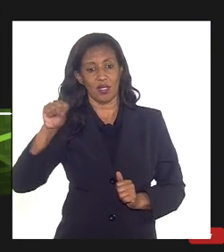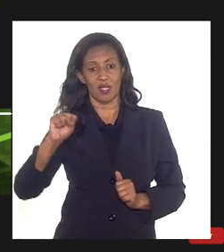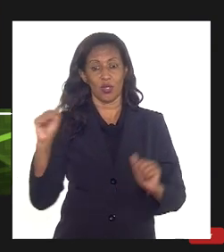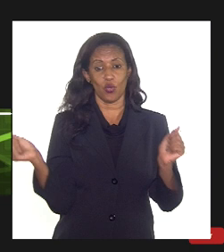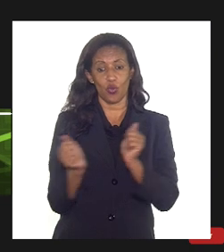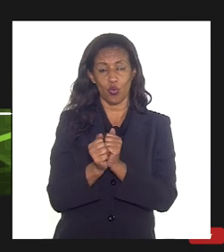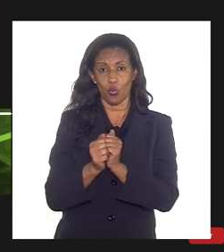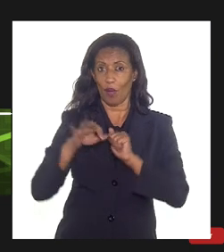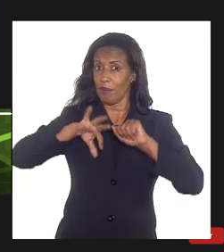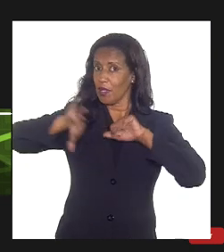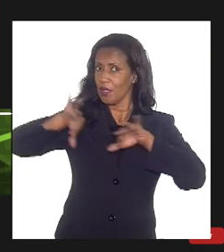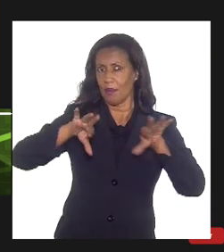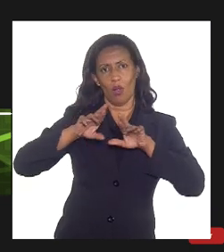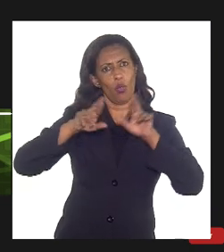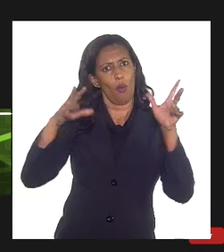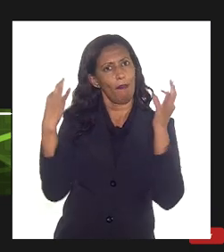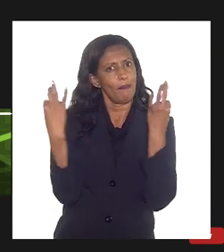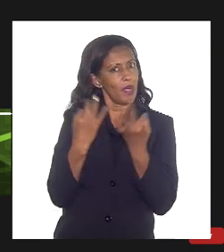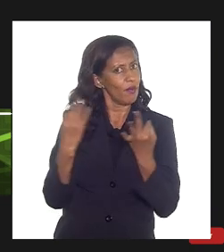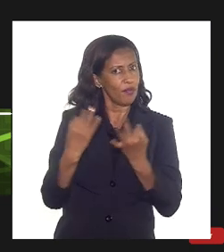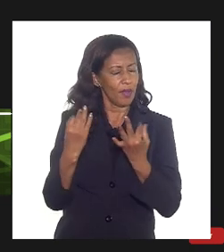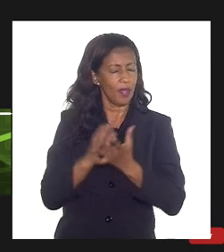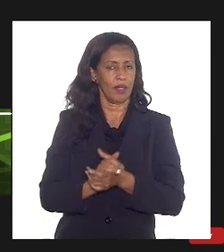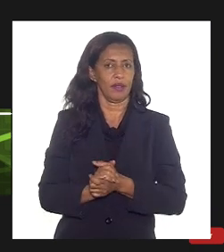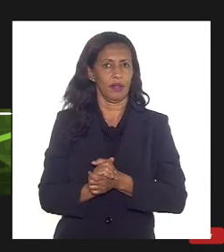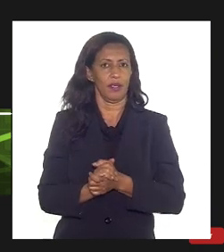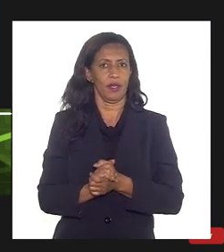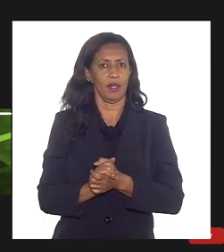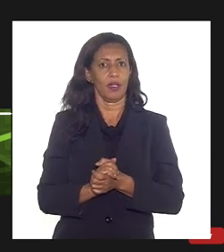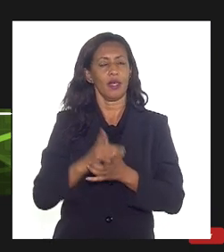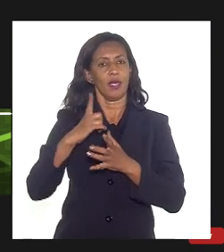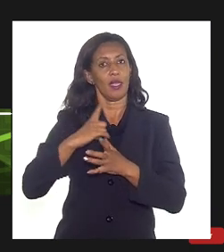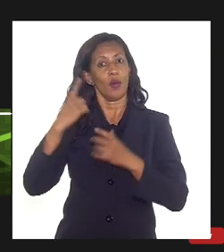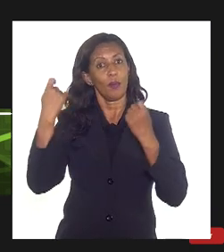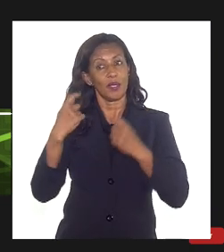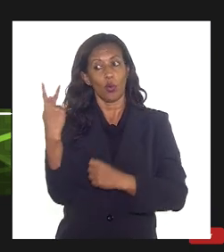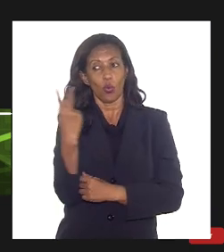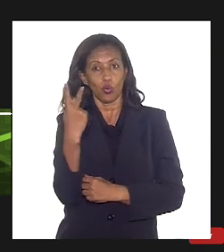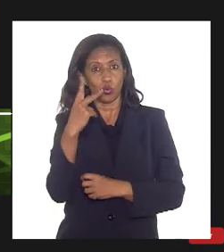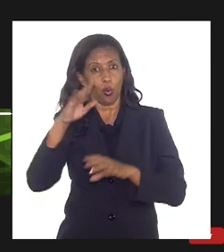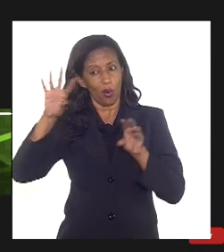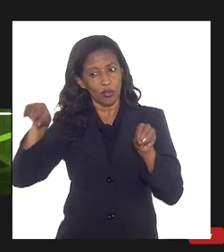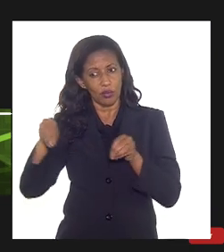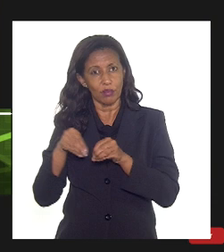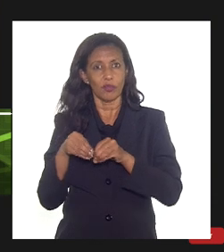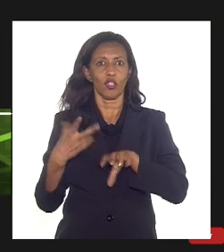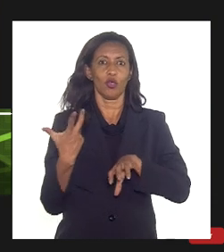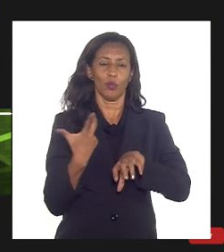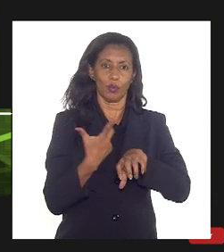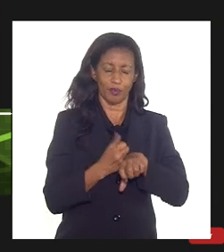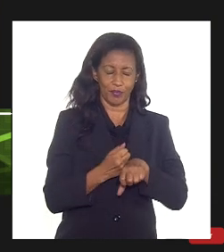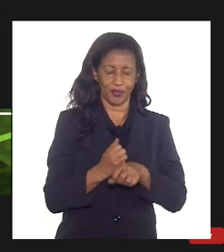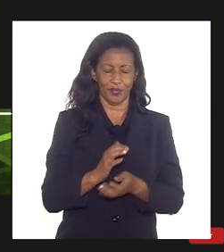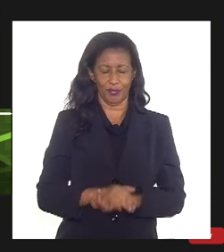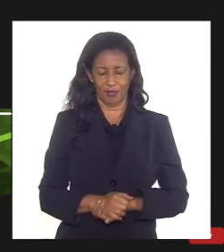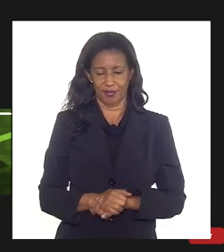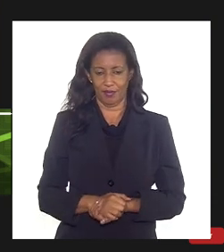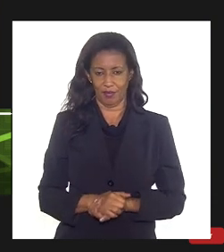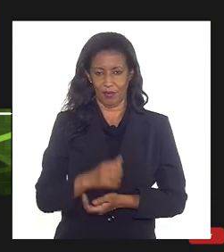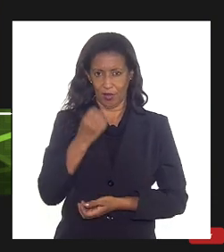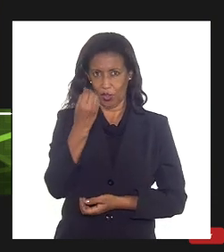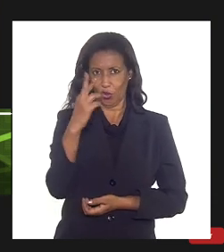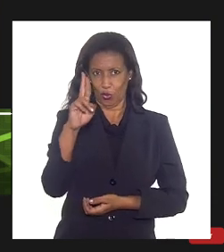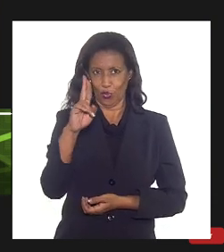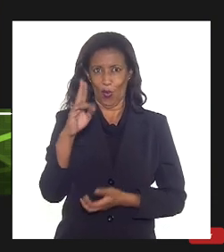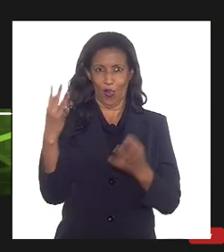perfeita então tem uma parcela boa de gás hidrocarboneto que eu tenho que reinjetar junto doutor Thiago olha só